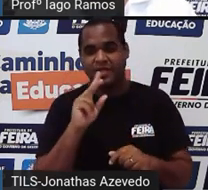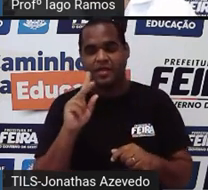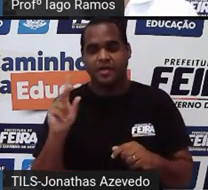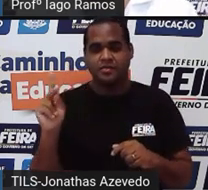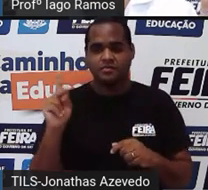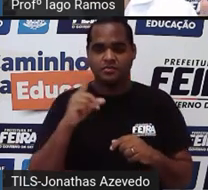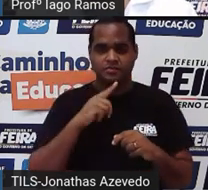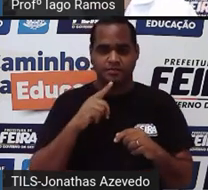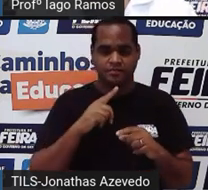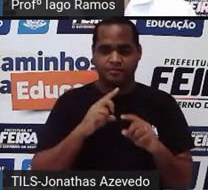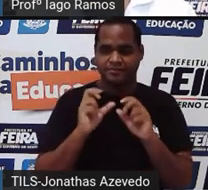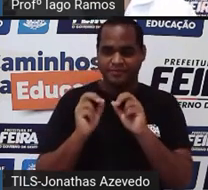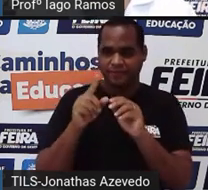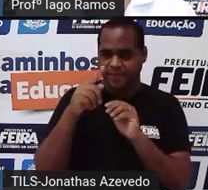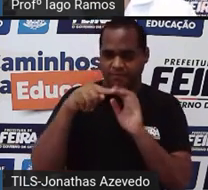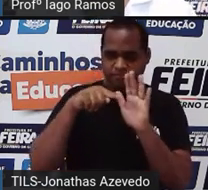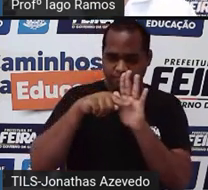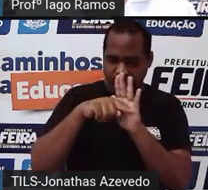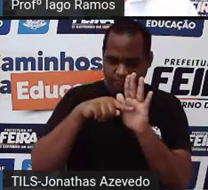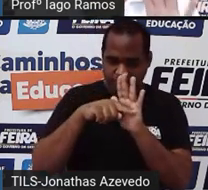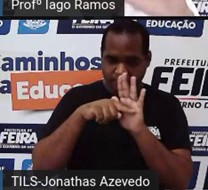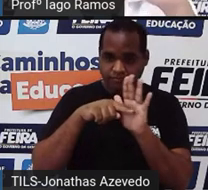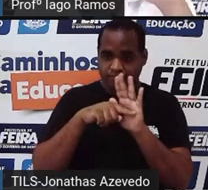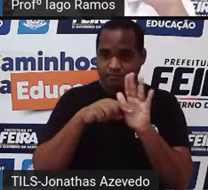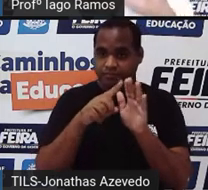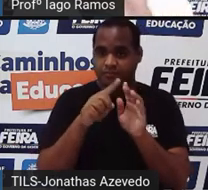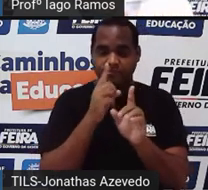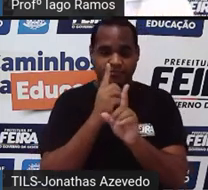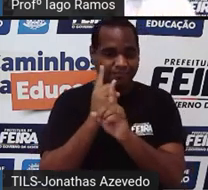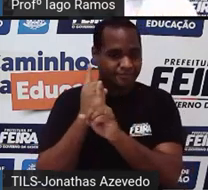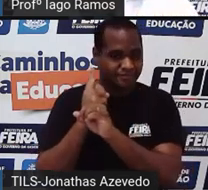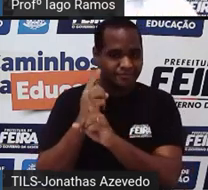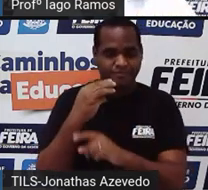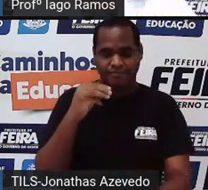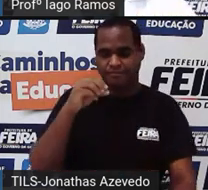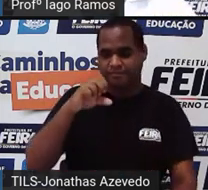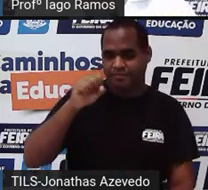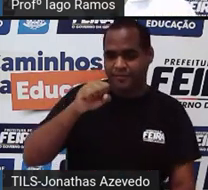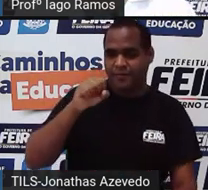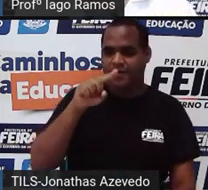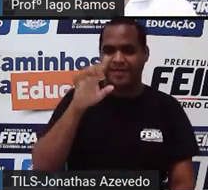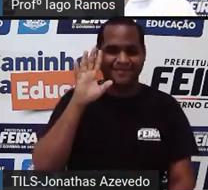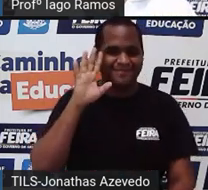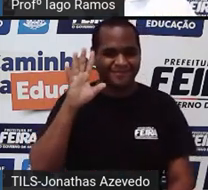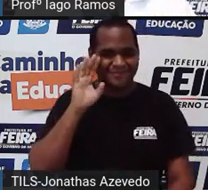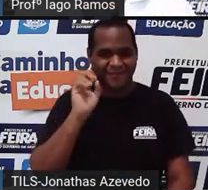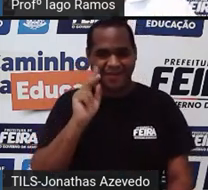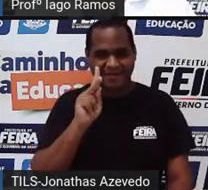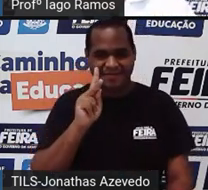você vai dar uma analisada nas figuras eu só vou te dar 30 segundos pra você descobrir